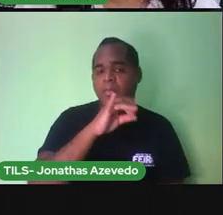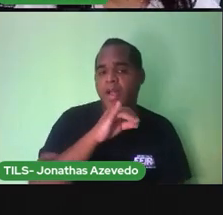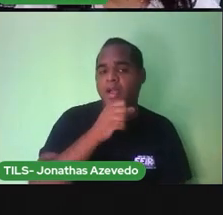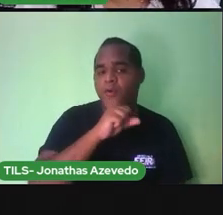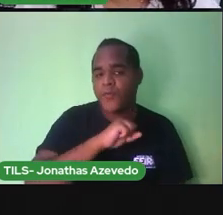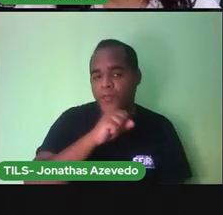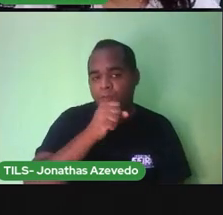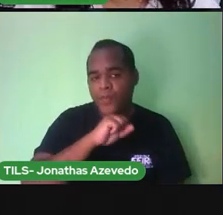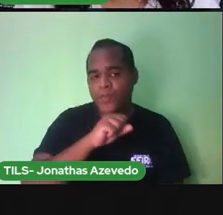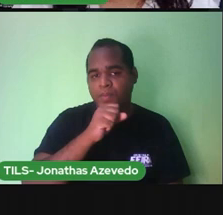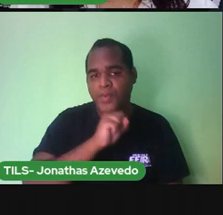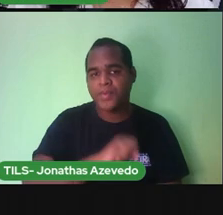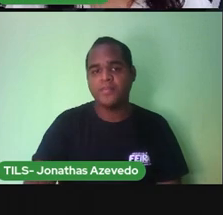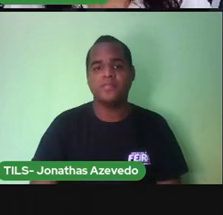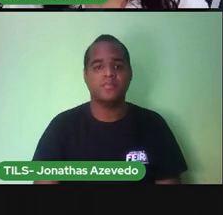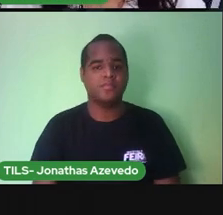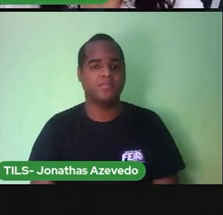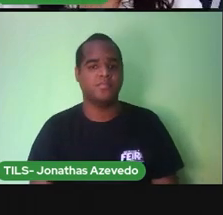E o avô